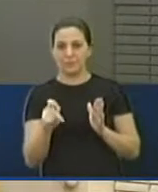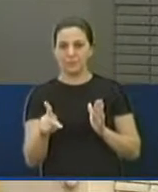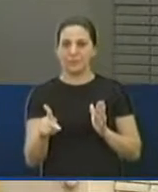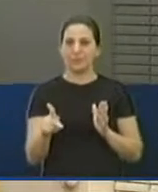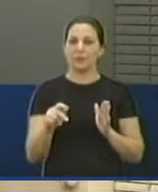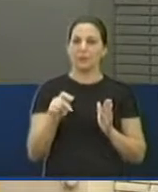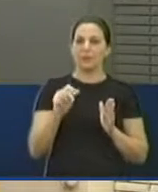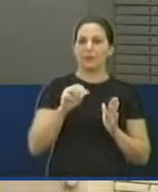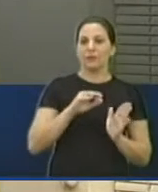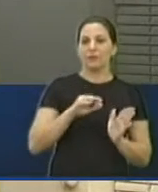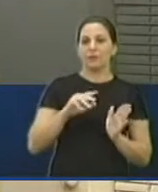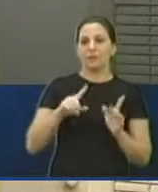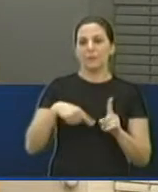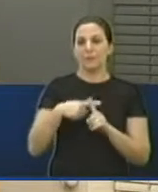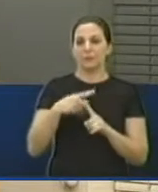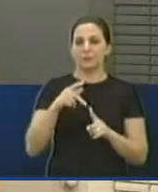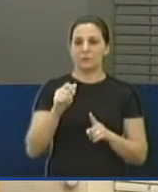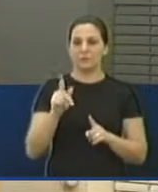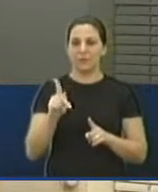Isso, quem redigiu isso aqui,